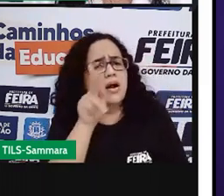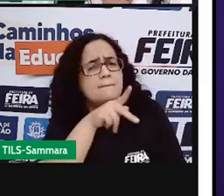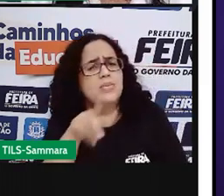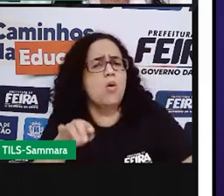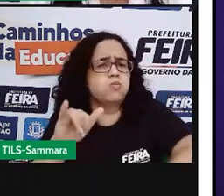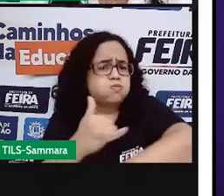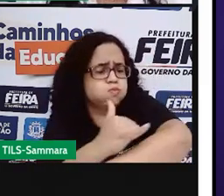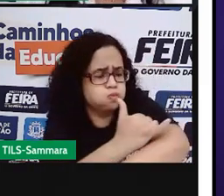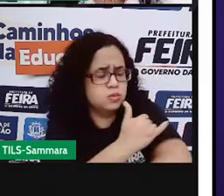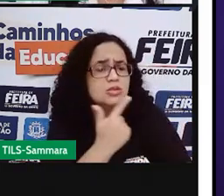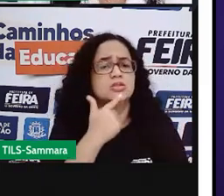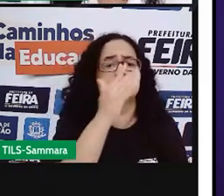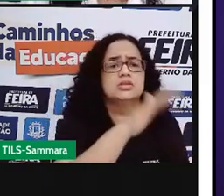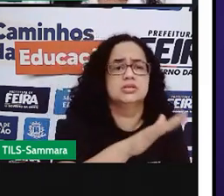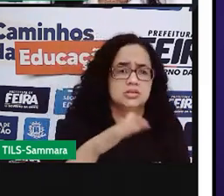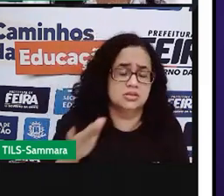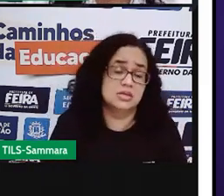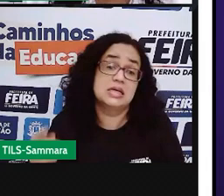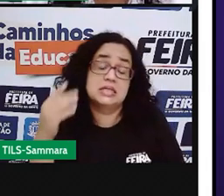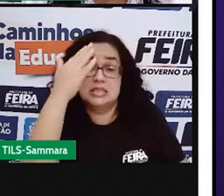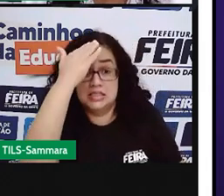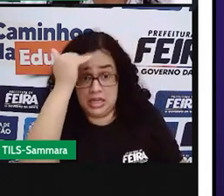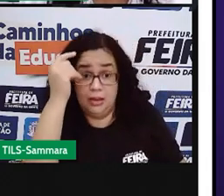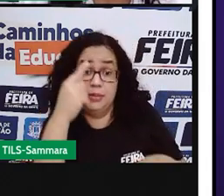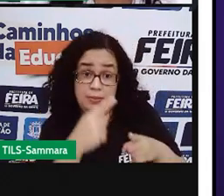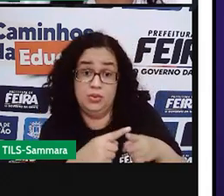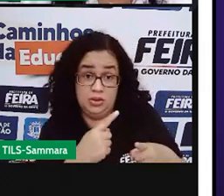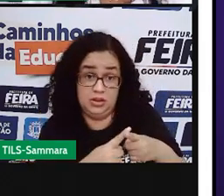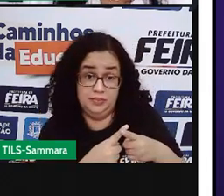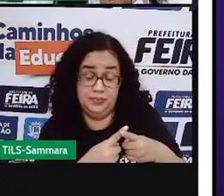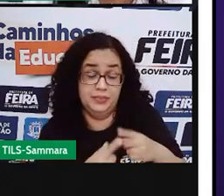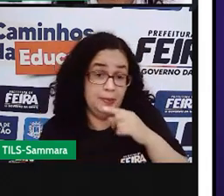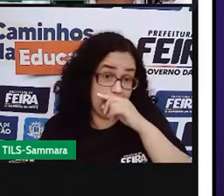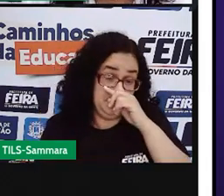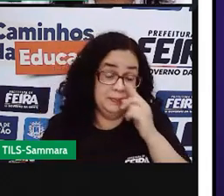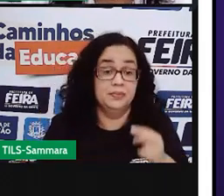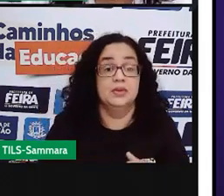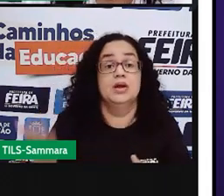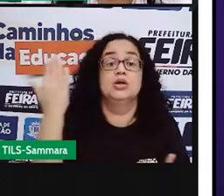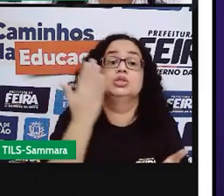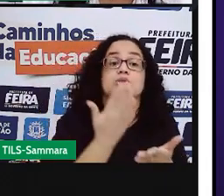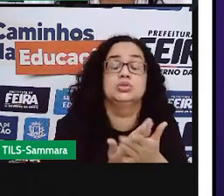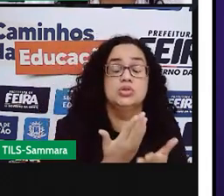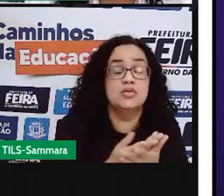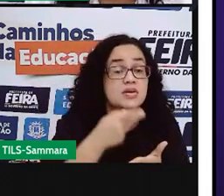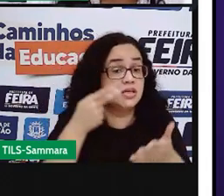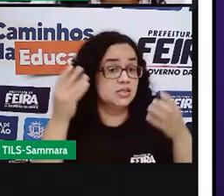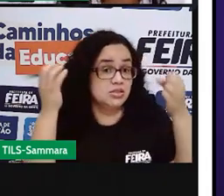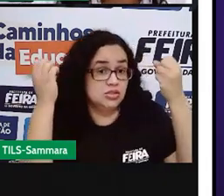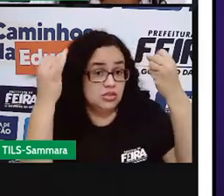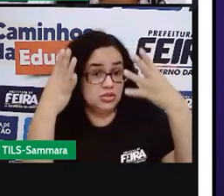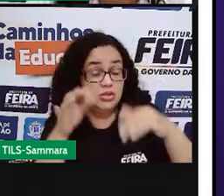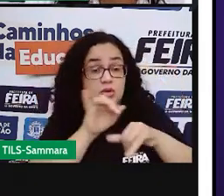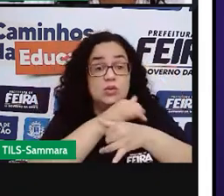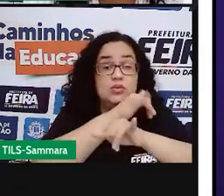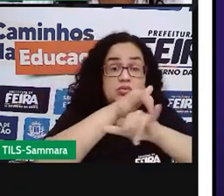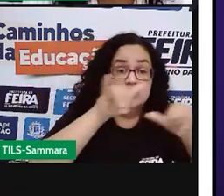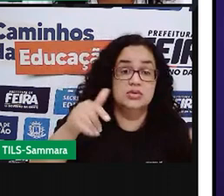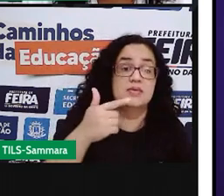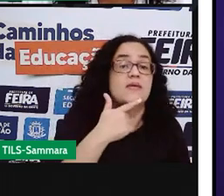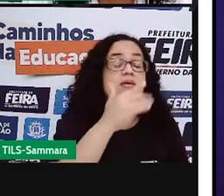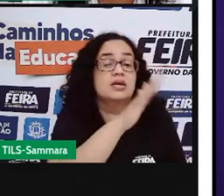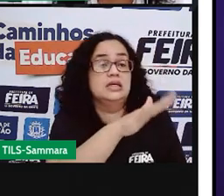obesidade infantil? Sabe por quê, meus amores? Na última aula, nós falamos sobre a publicidade